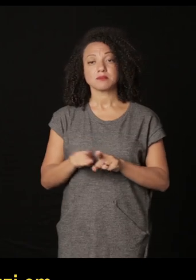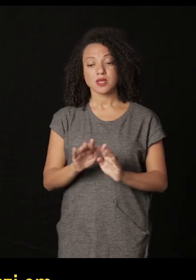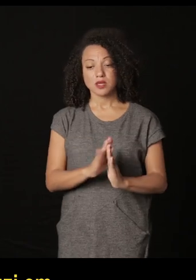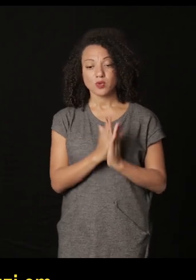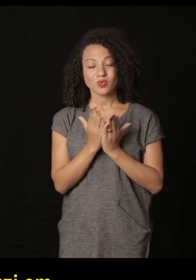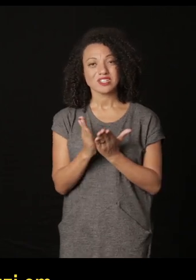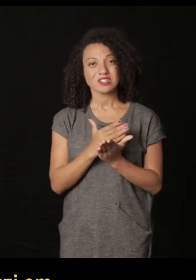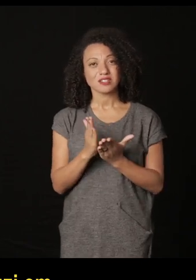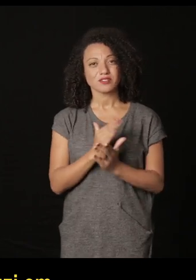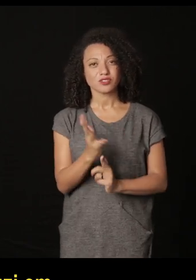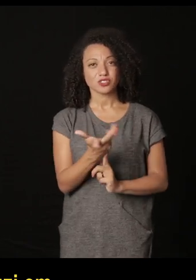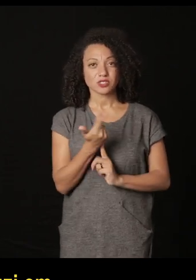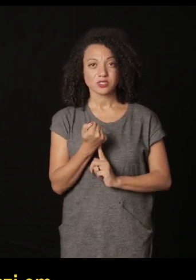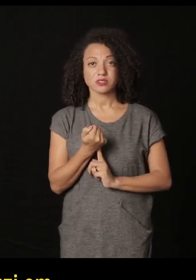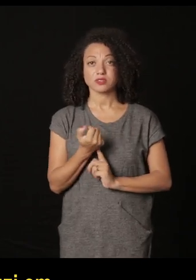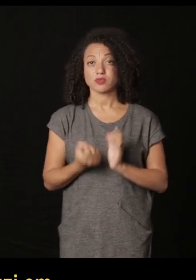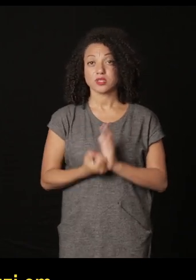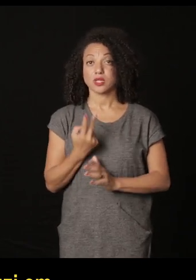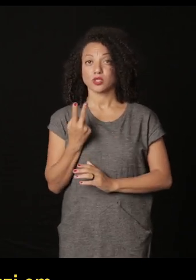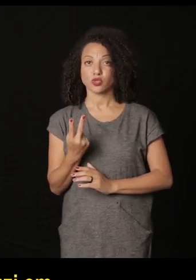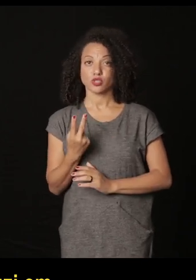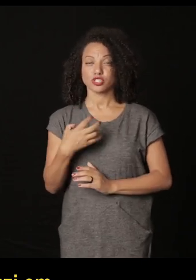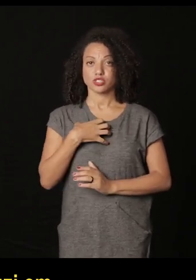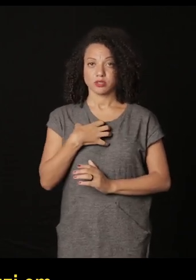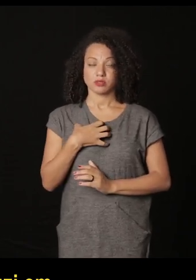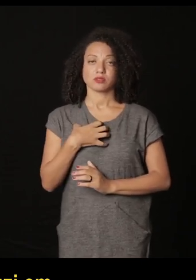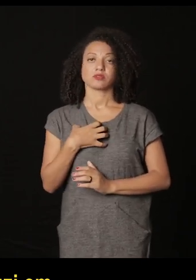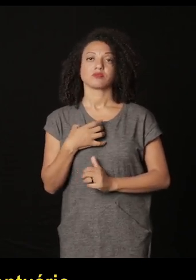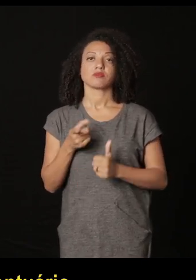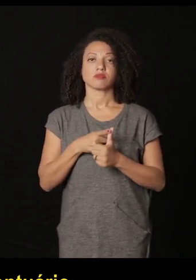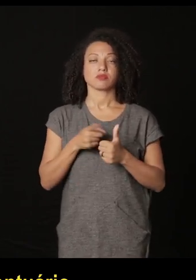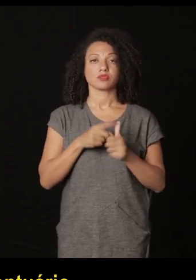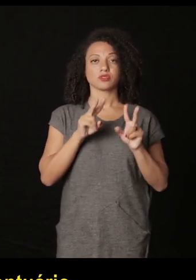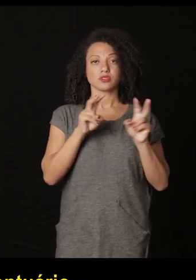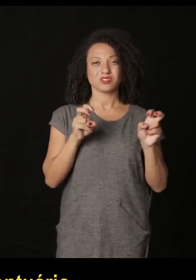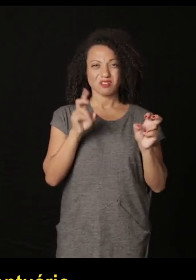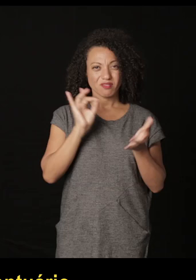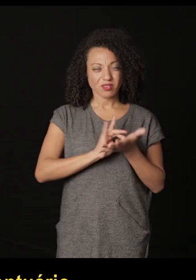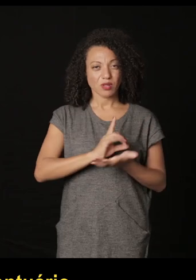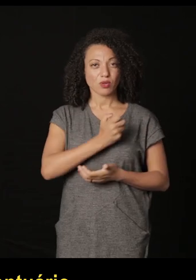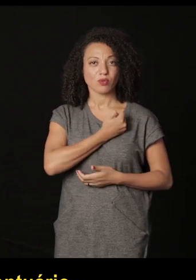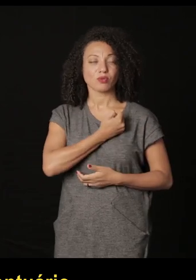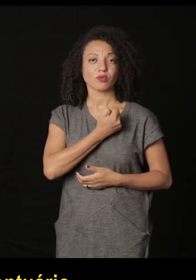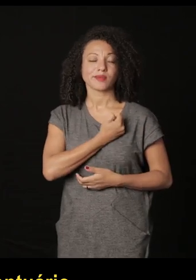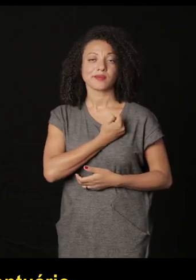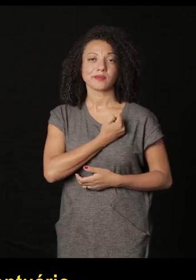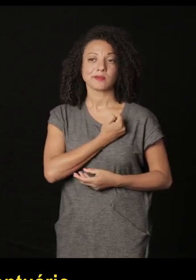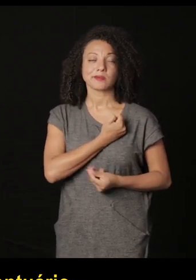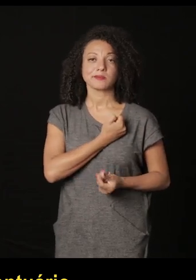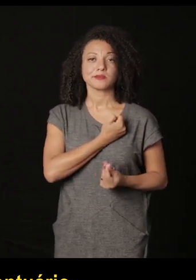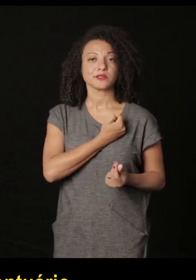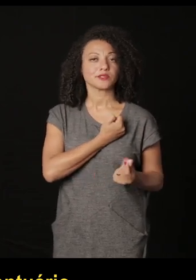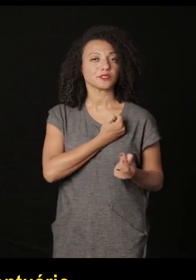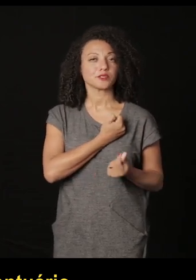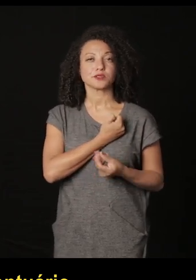de artista que eu produzi em duas versões tem esse título que na verdade é o número do